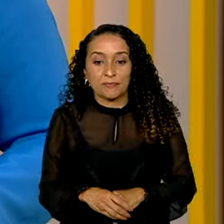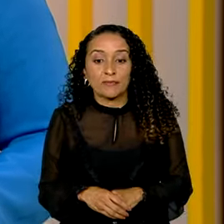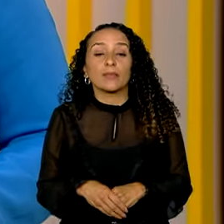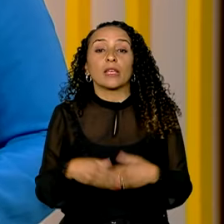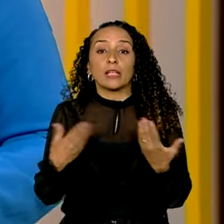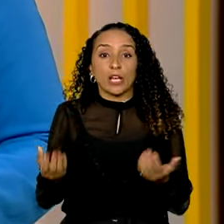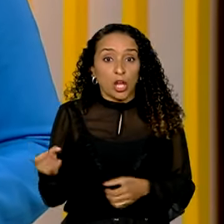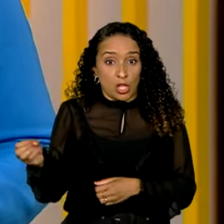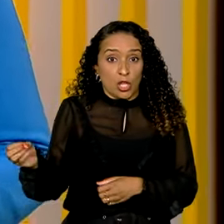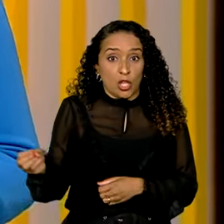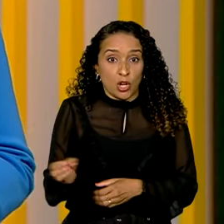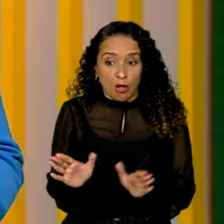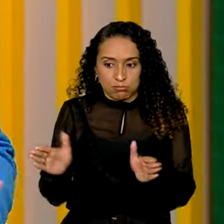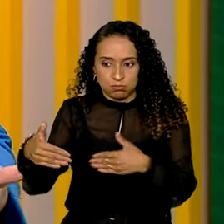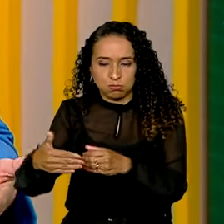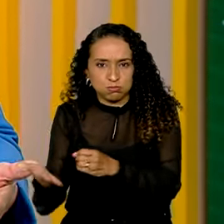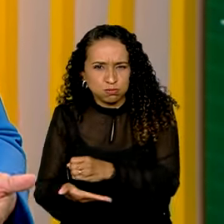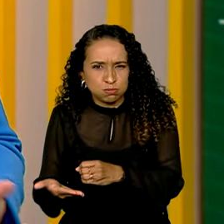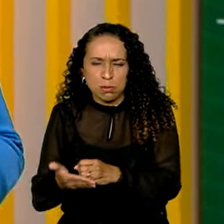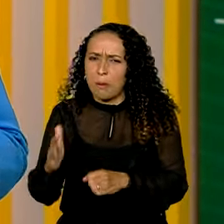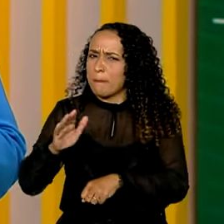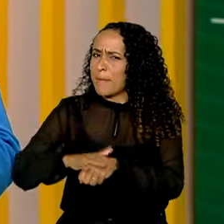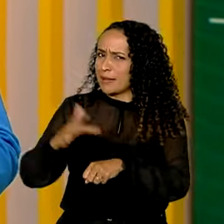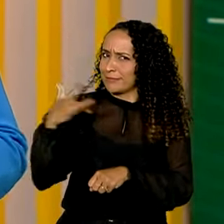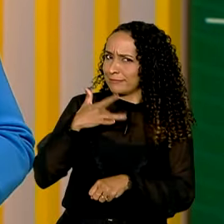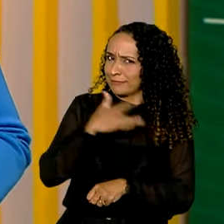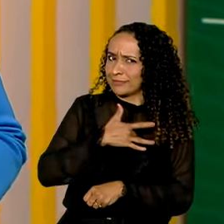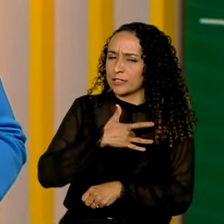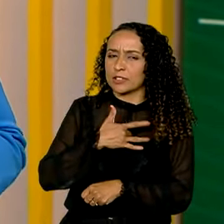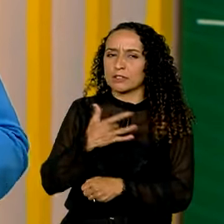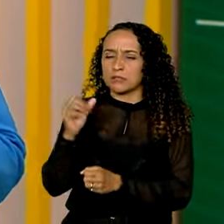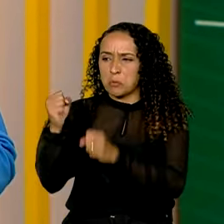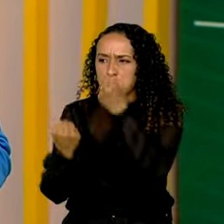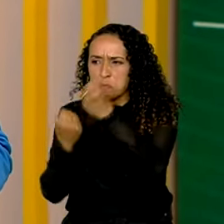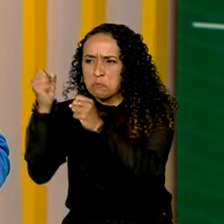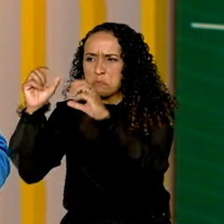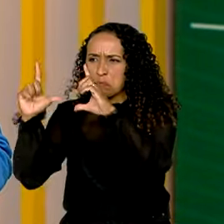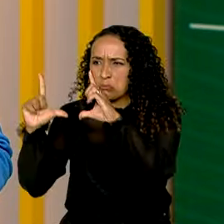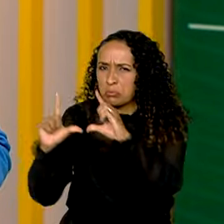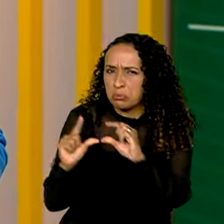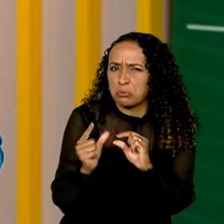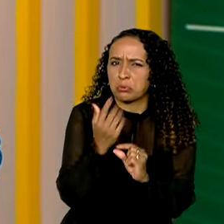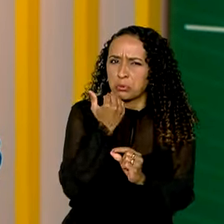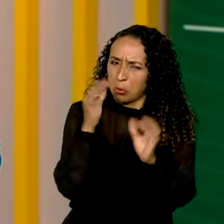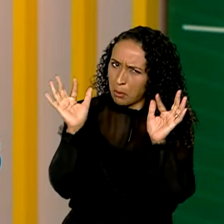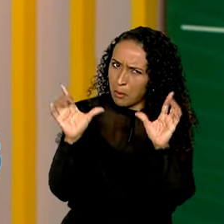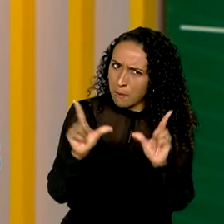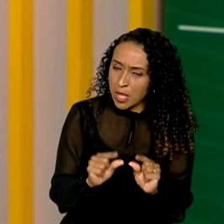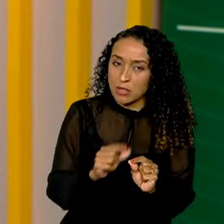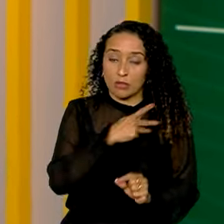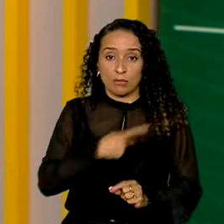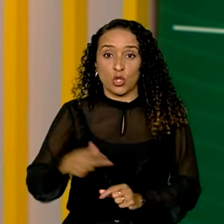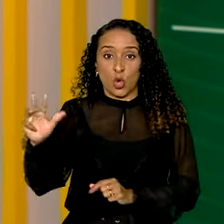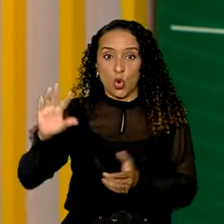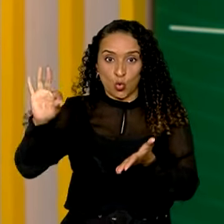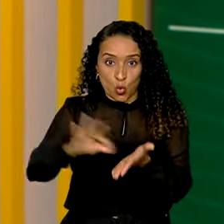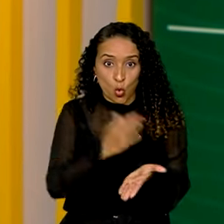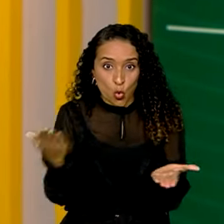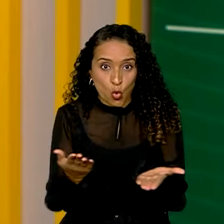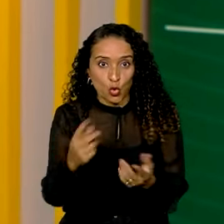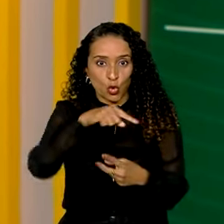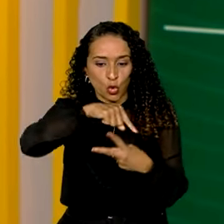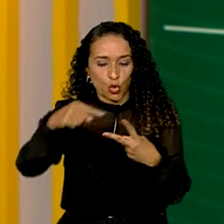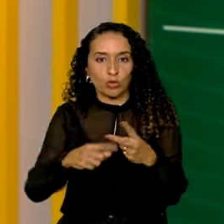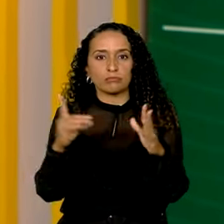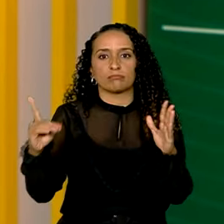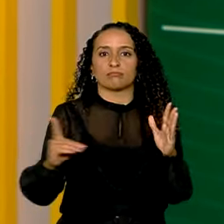Uma nova cesta básica mais saudável e com menos alimentos industrializados. O presidente Lula assinou hoje dois